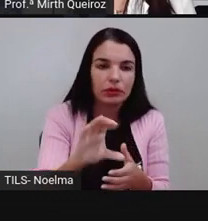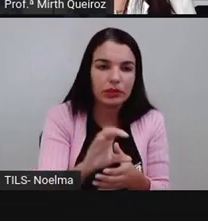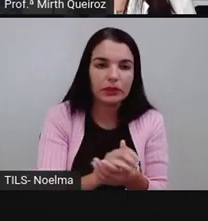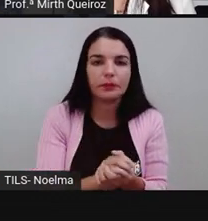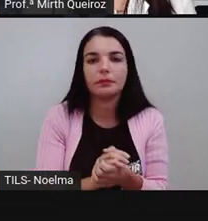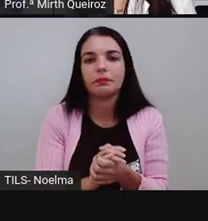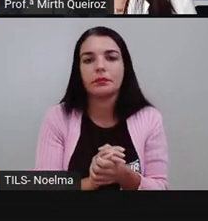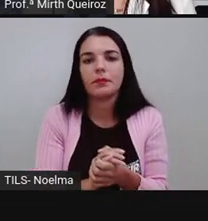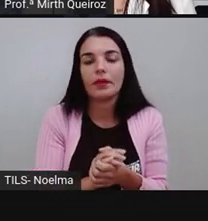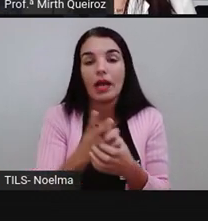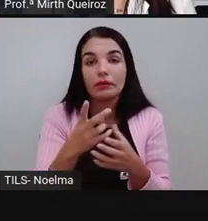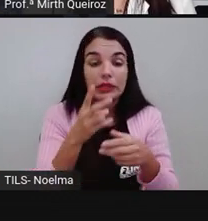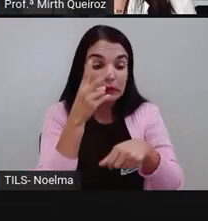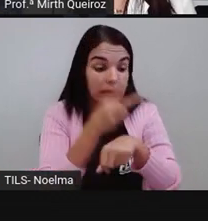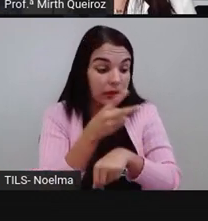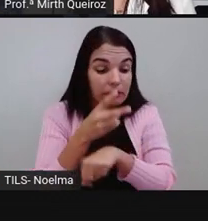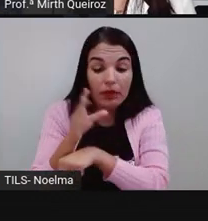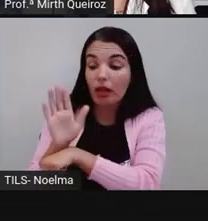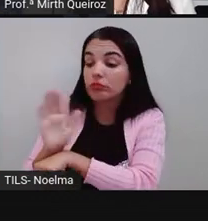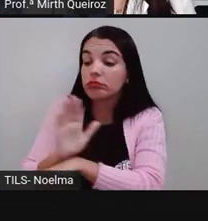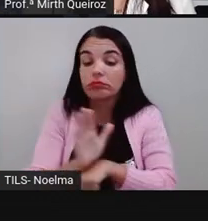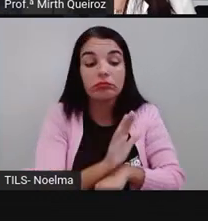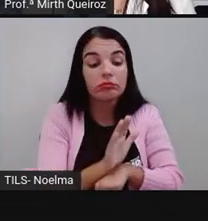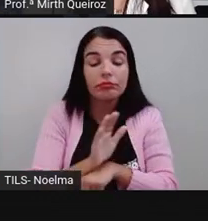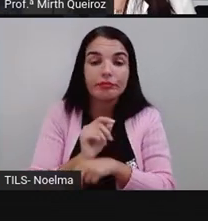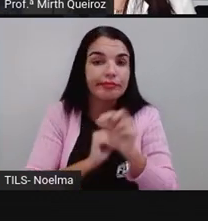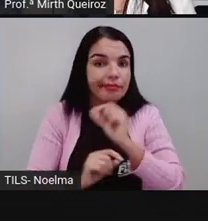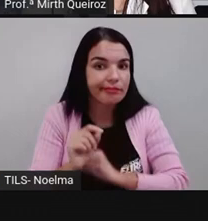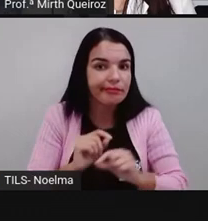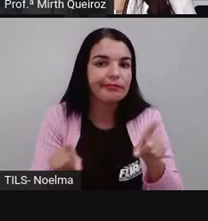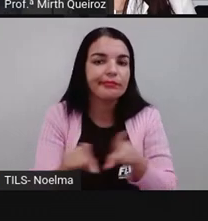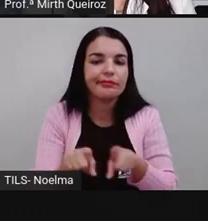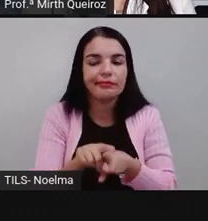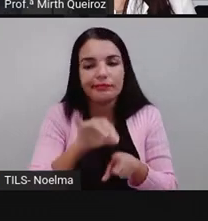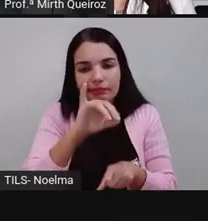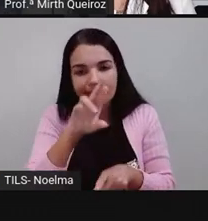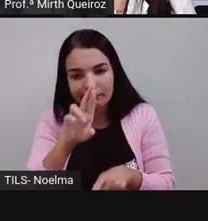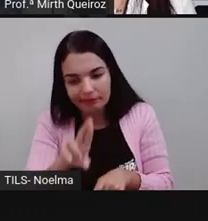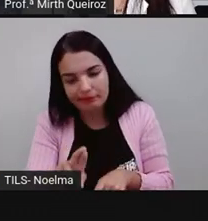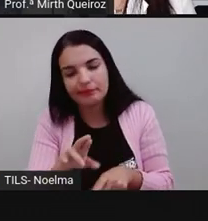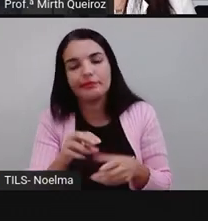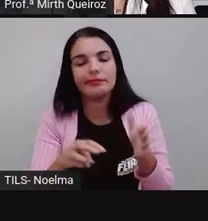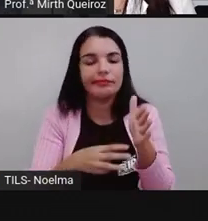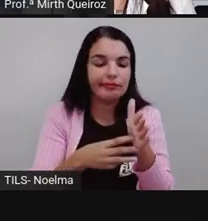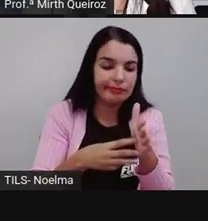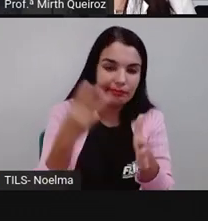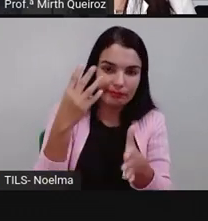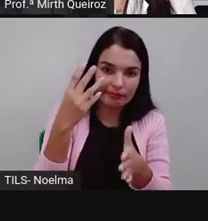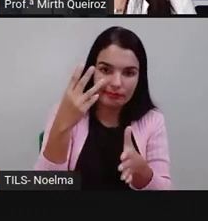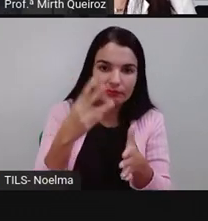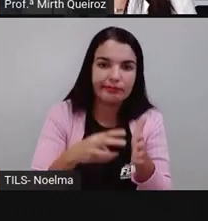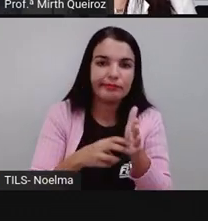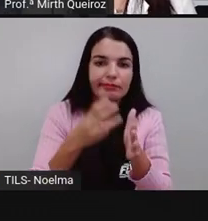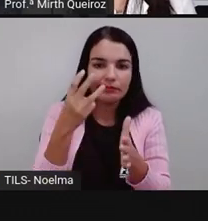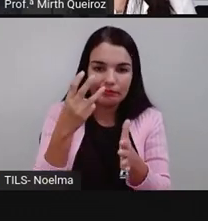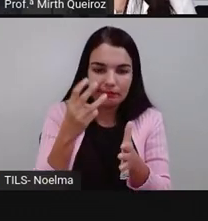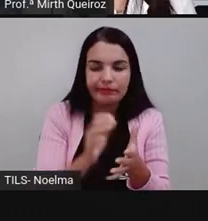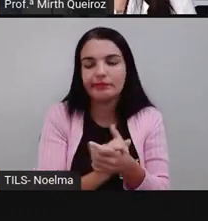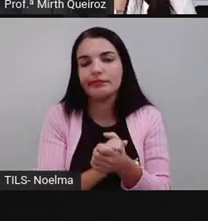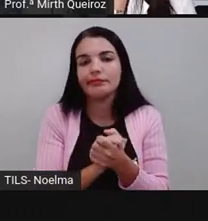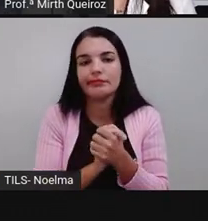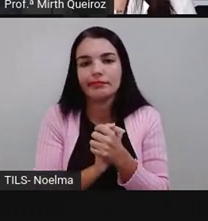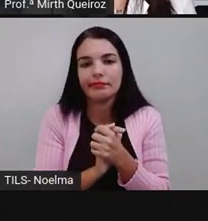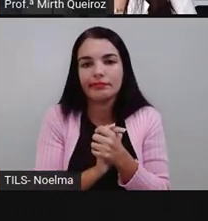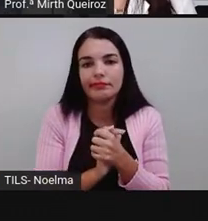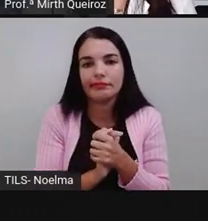conjugação. Assistiu, que é do verbo assistir. Termina em IR. Terceira